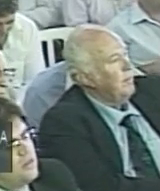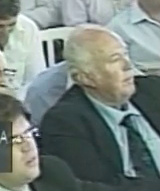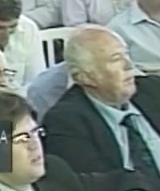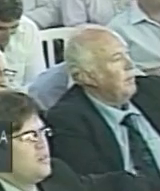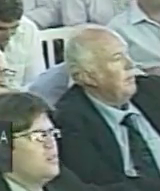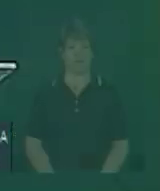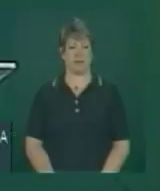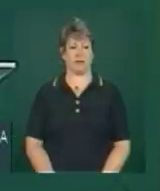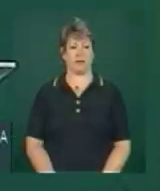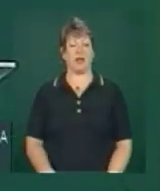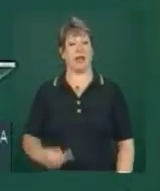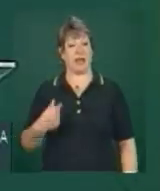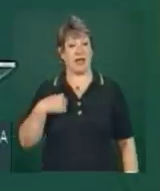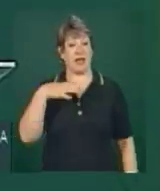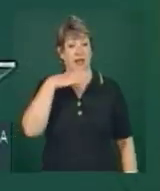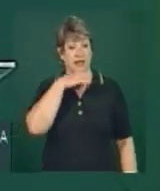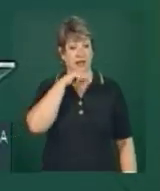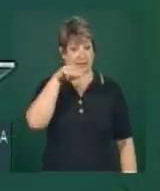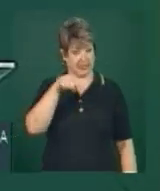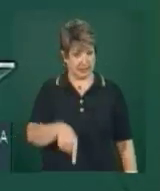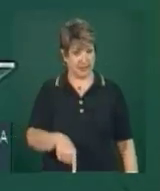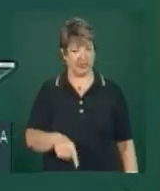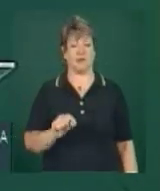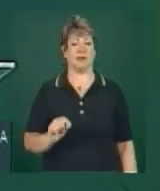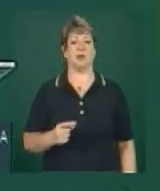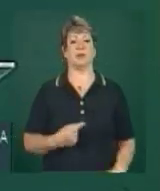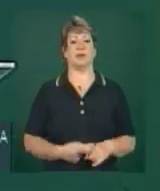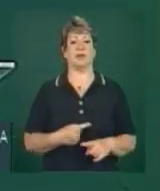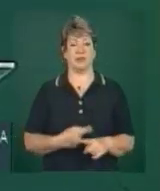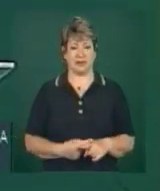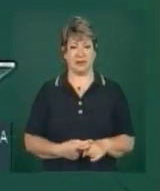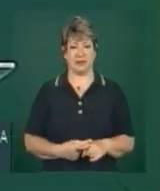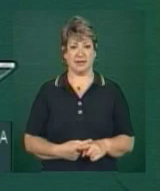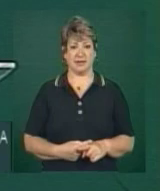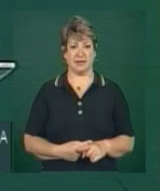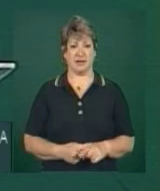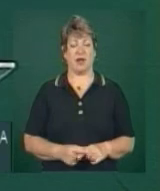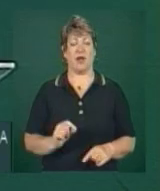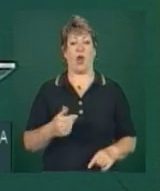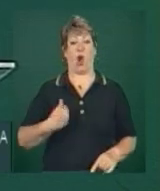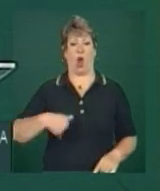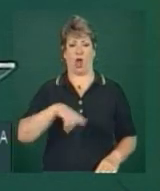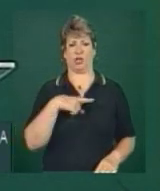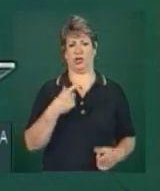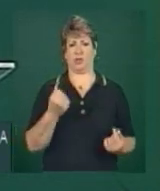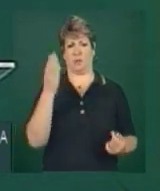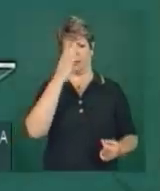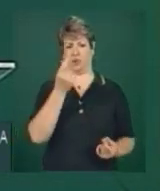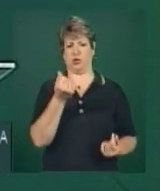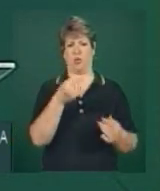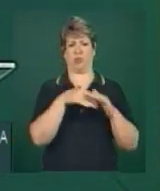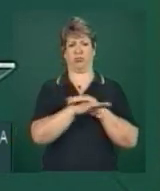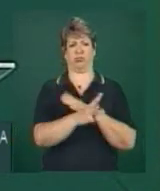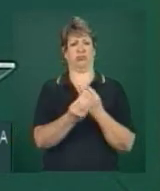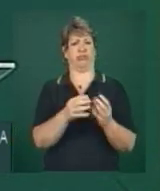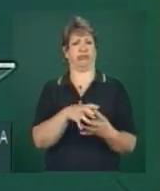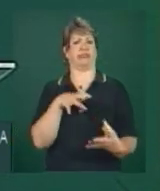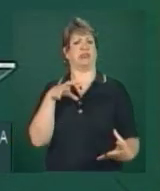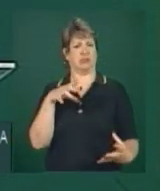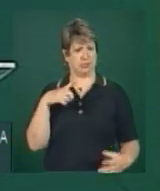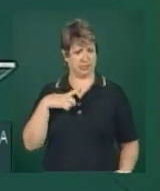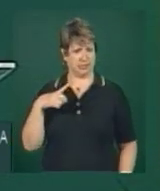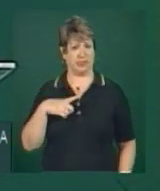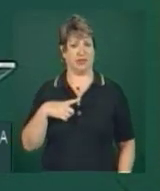que isso se dá não só pelo que temos de dinheiro, mas, sobretudo,